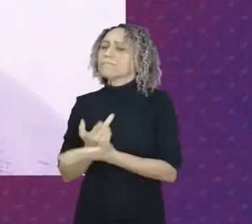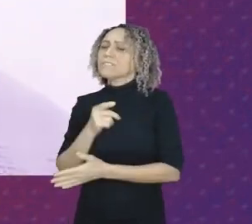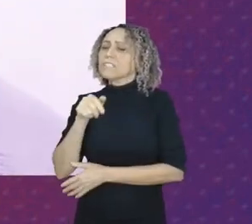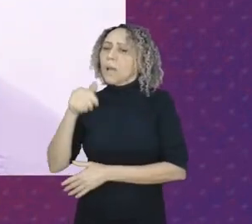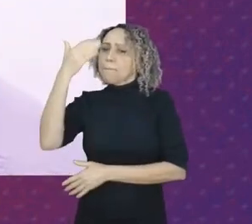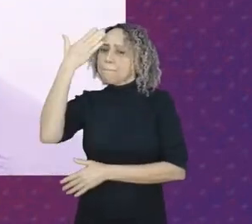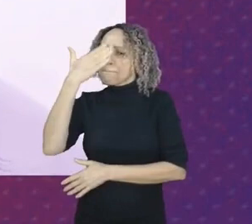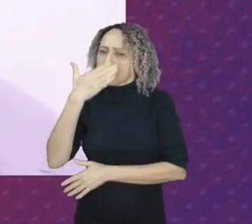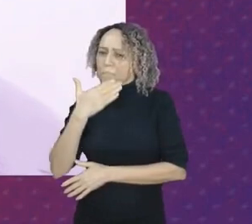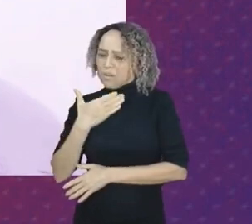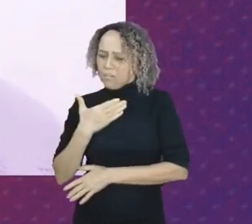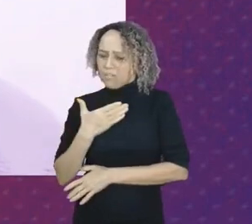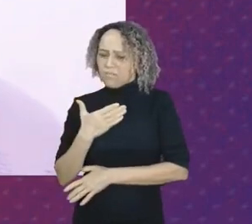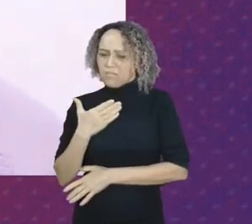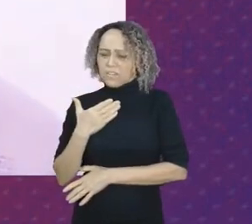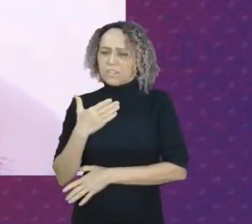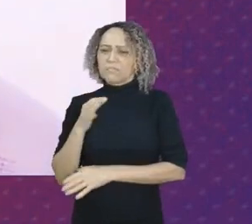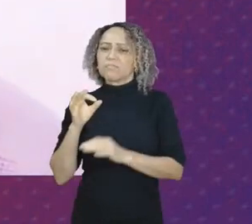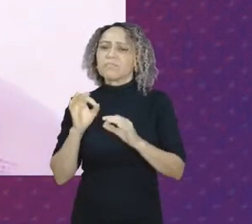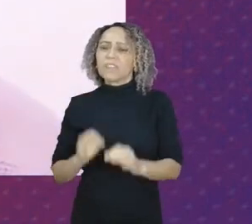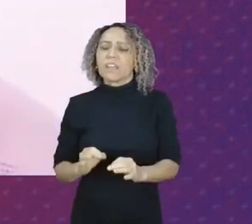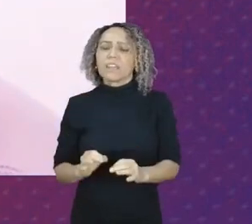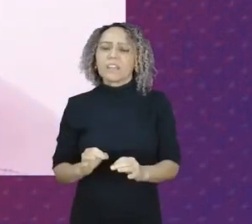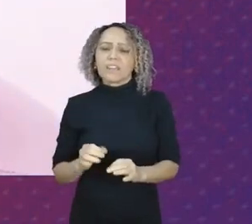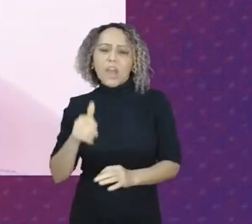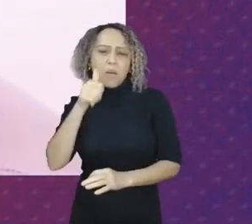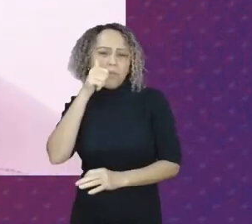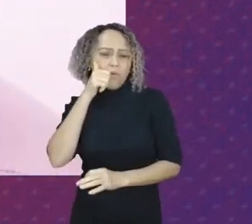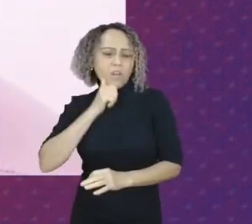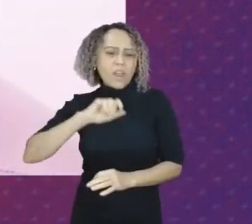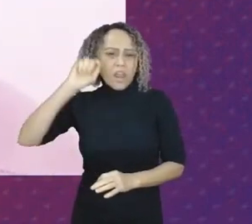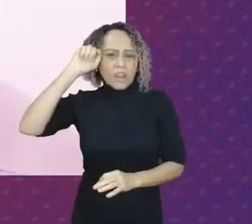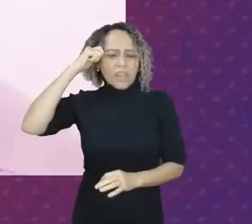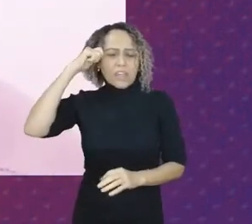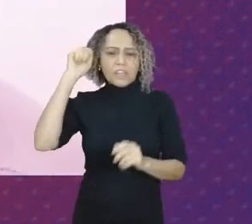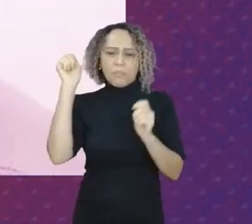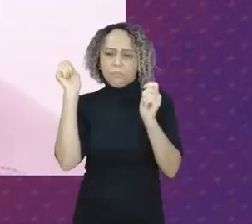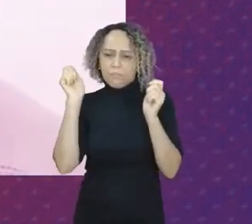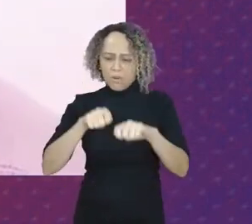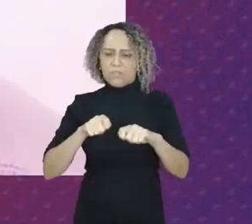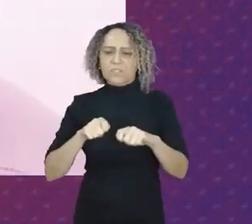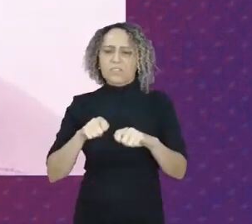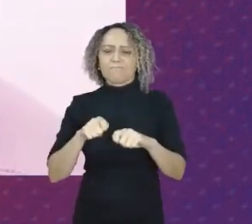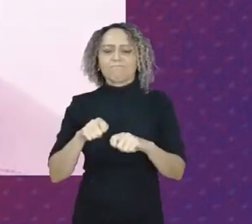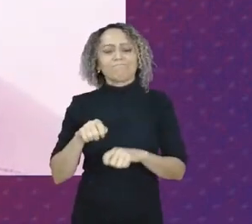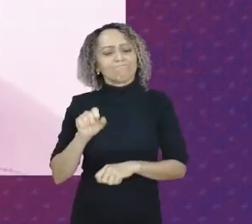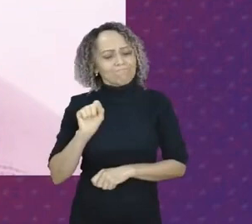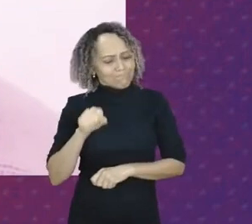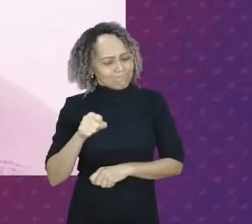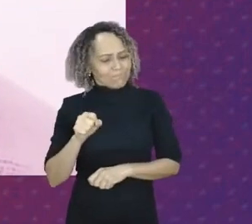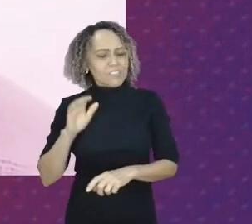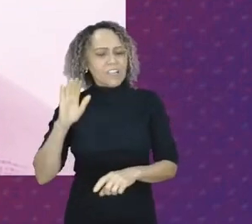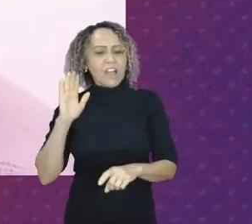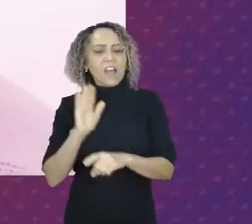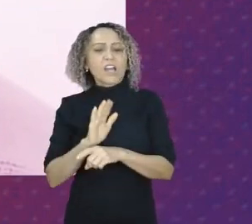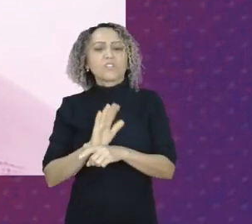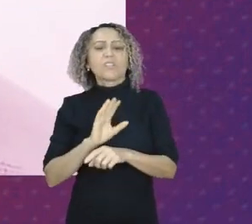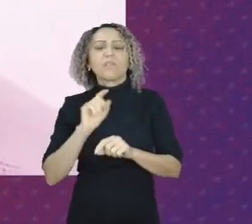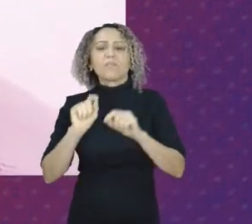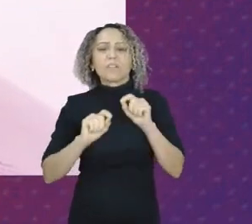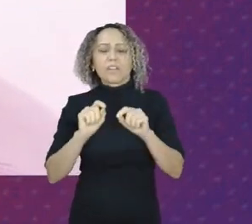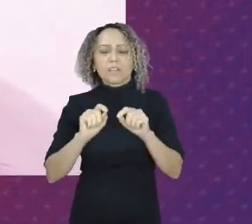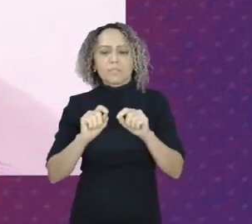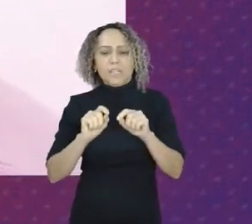a culminância de que a mulher negra pode sim contribuir para que